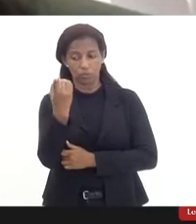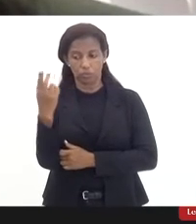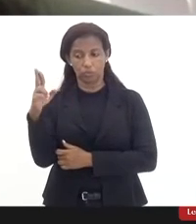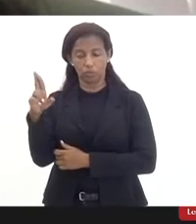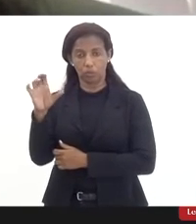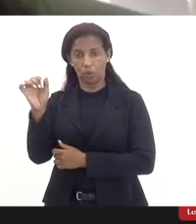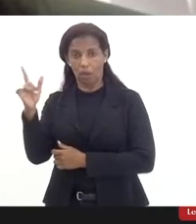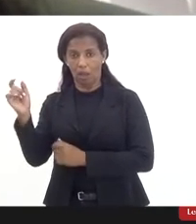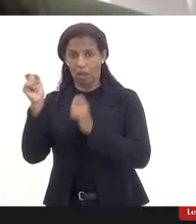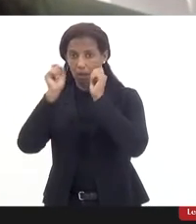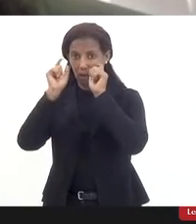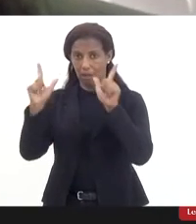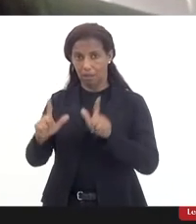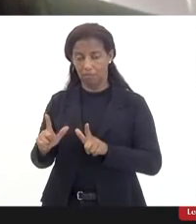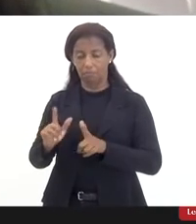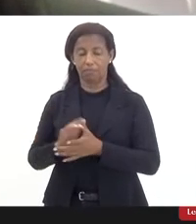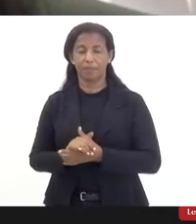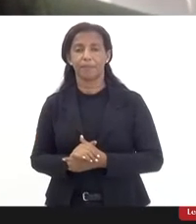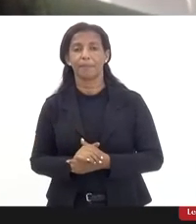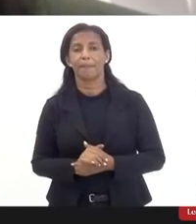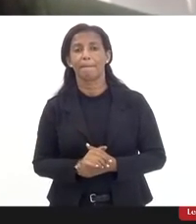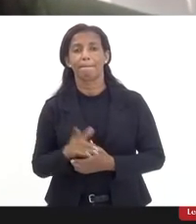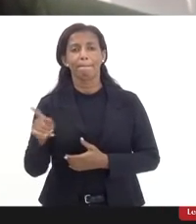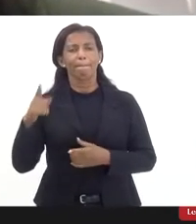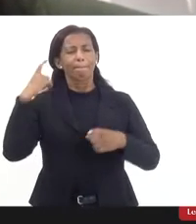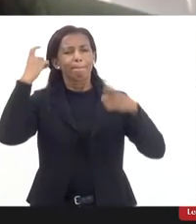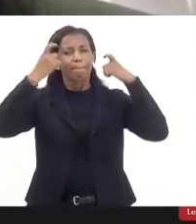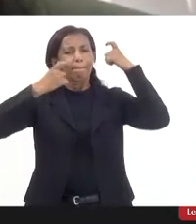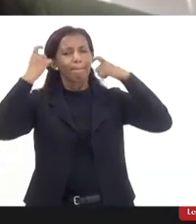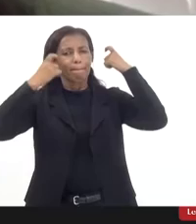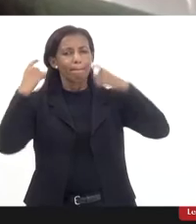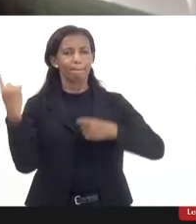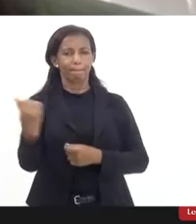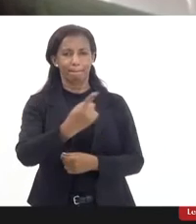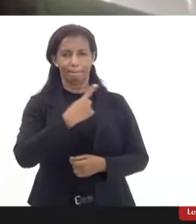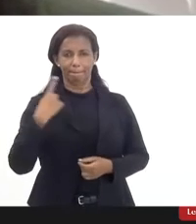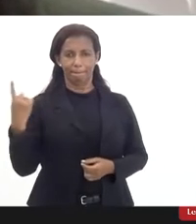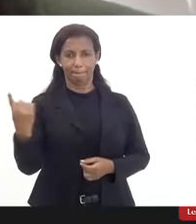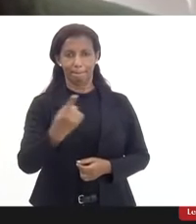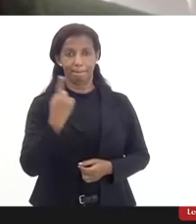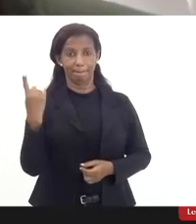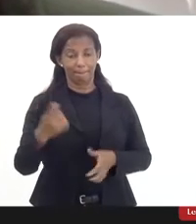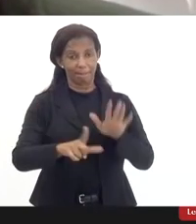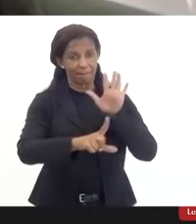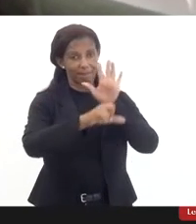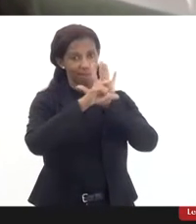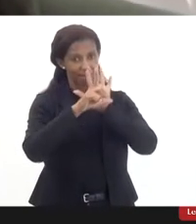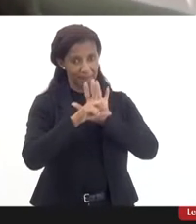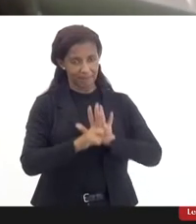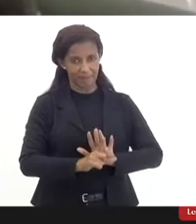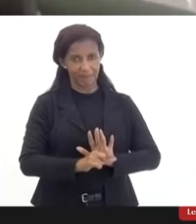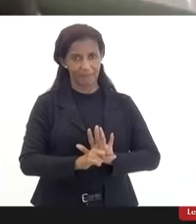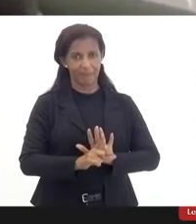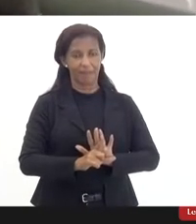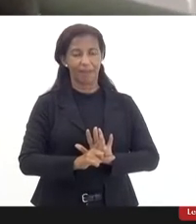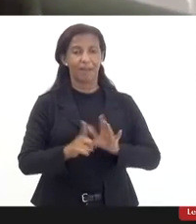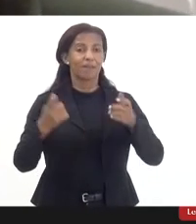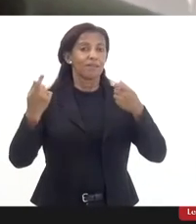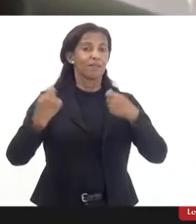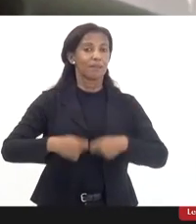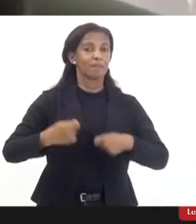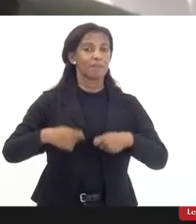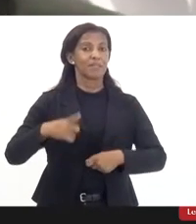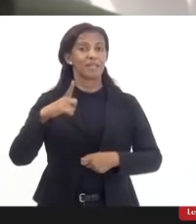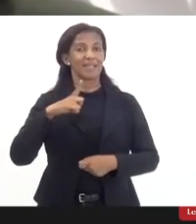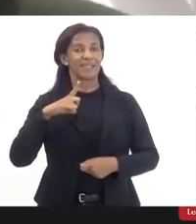nos alerta doutor Caio que é uma preocupação nossa que essa legislação ela vai ter a necessidade